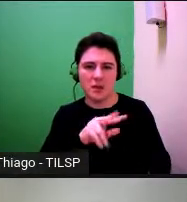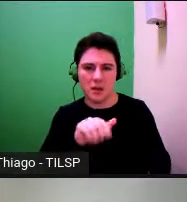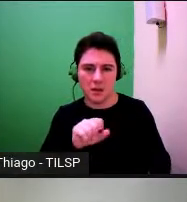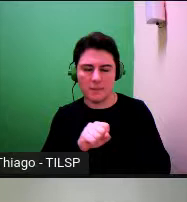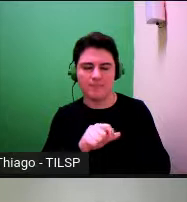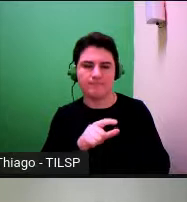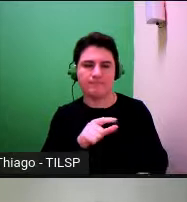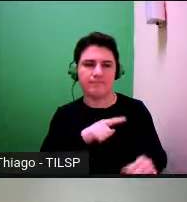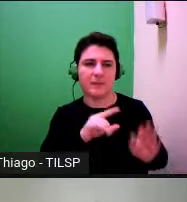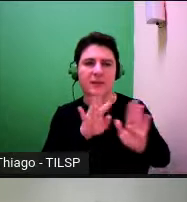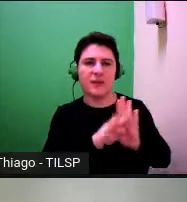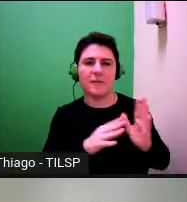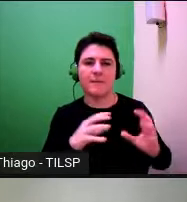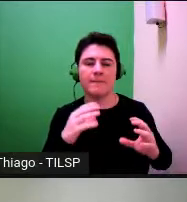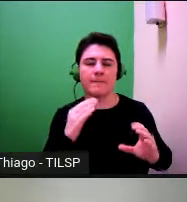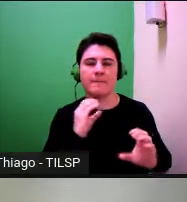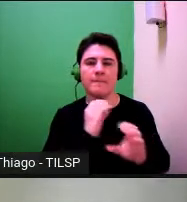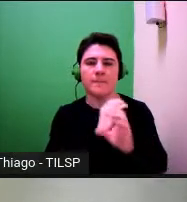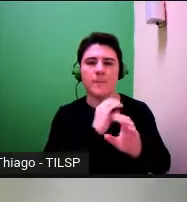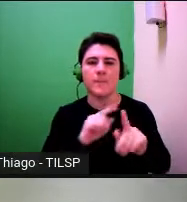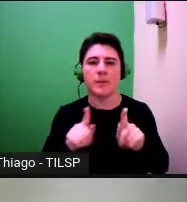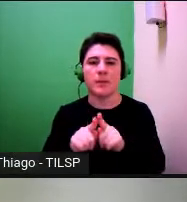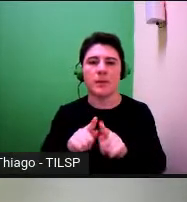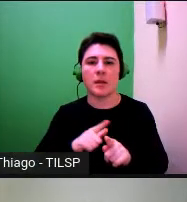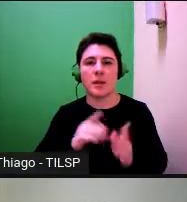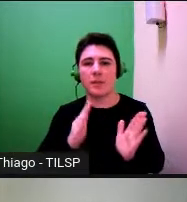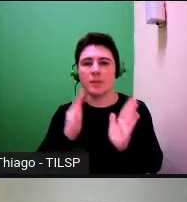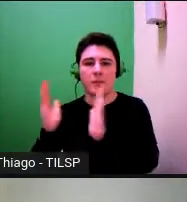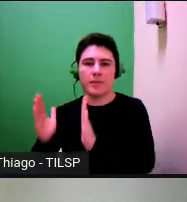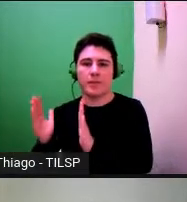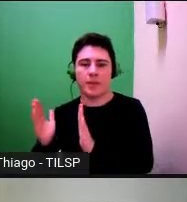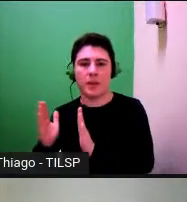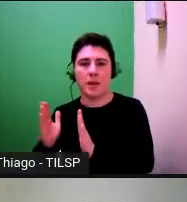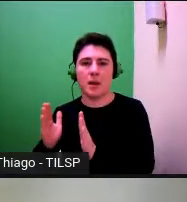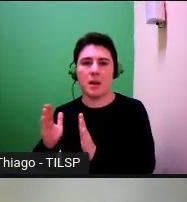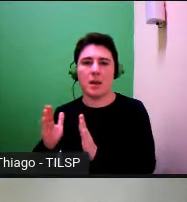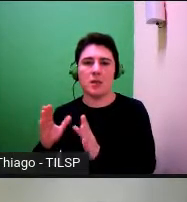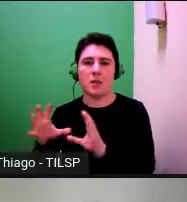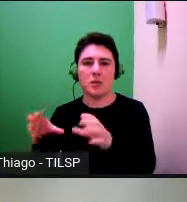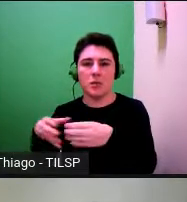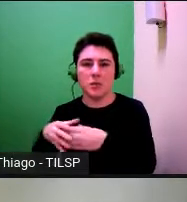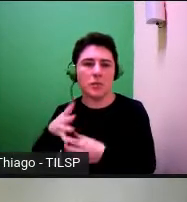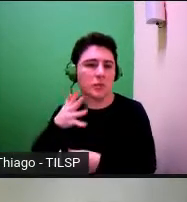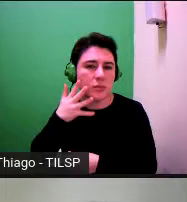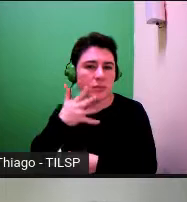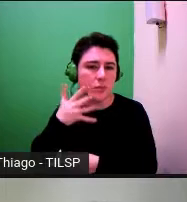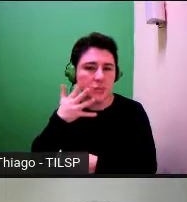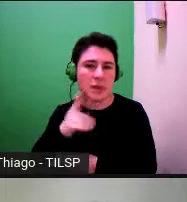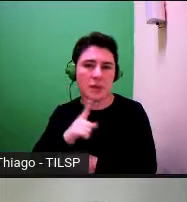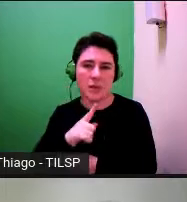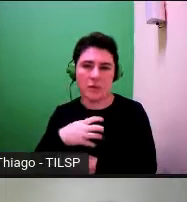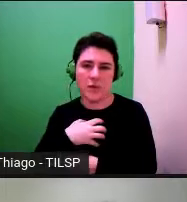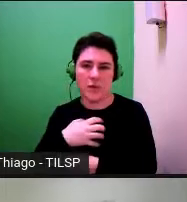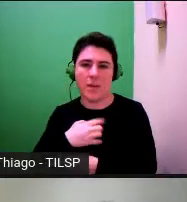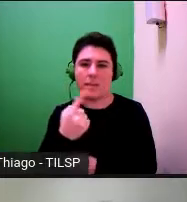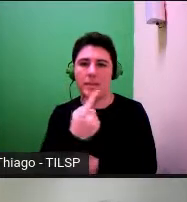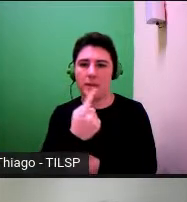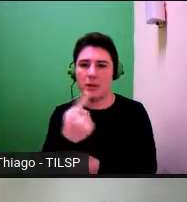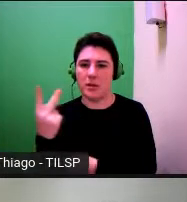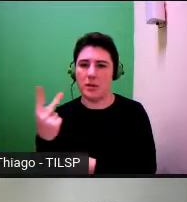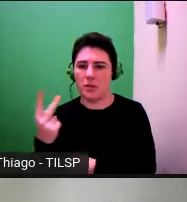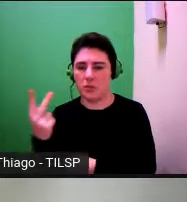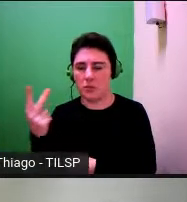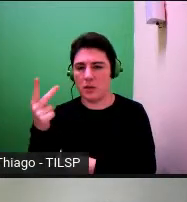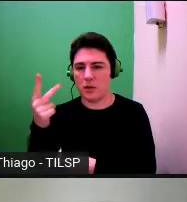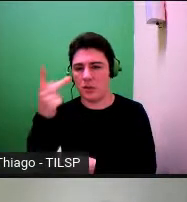indicativo com valor económico e temos à direita segmentos de discurso interativo com formas de primeira e segunda pessoas à direita não